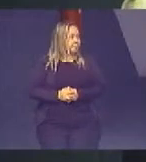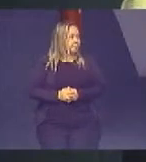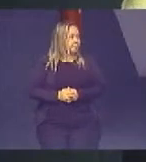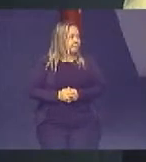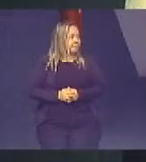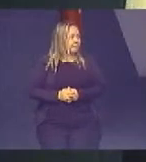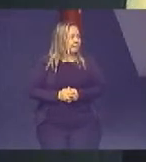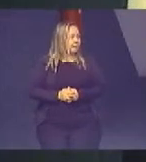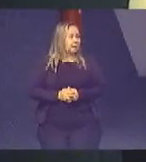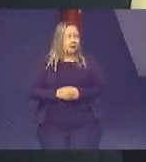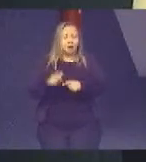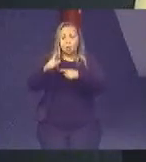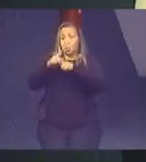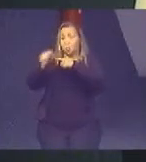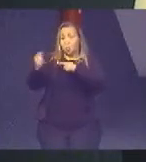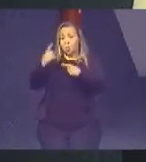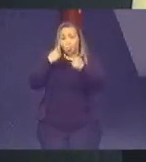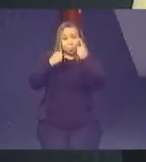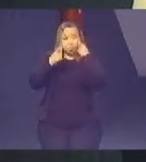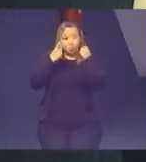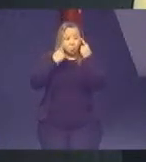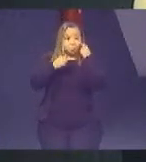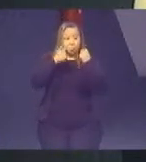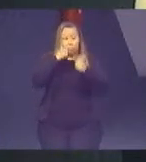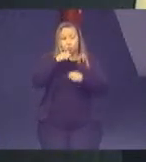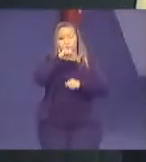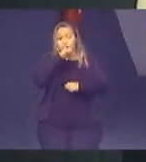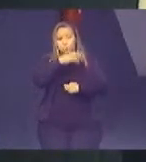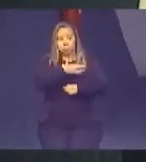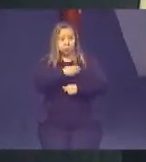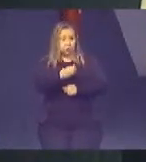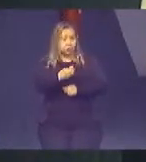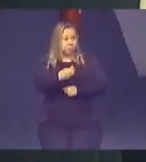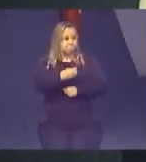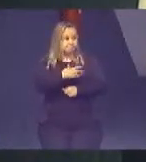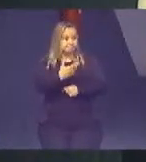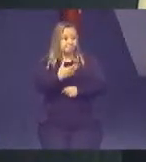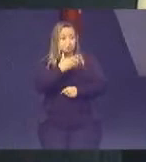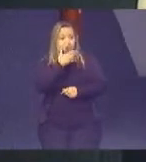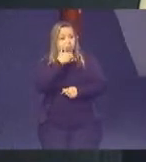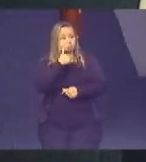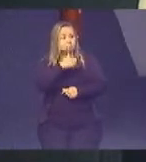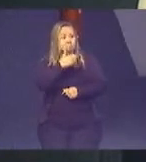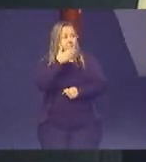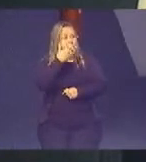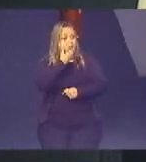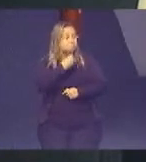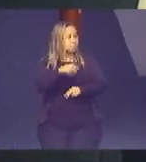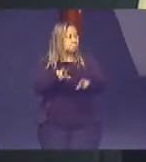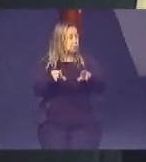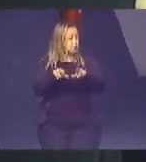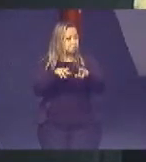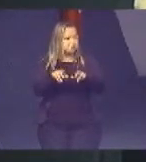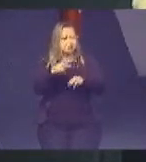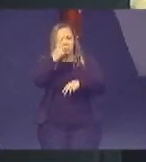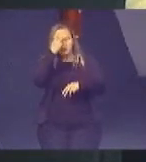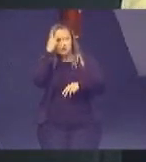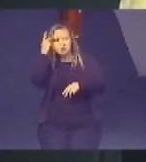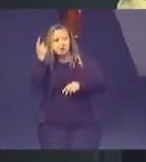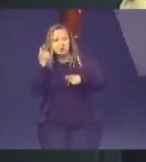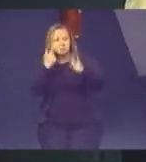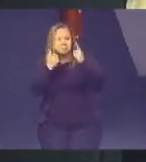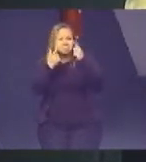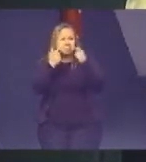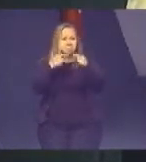Ela saiu de lá chorando, a mãe, os irmãos e as pessoas que lá estavam se comoveram. No dia seguinte, ela